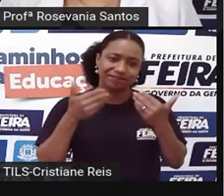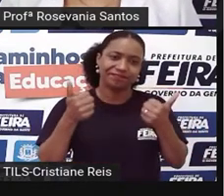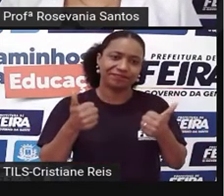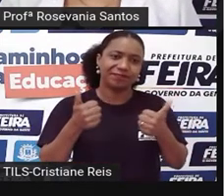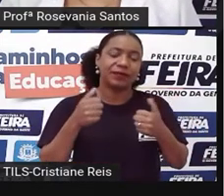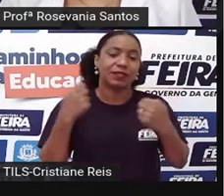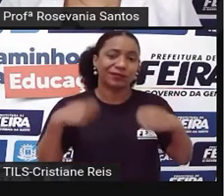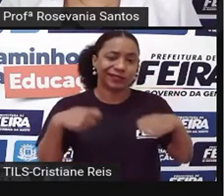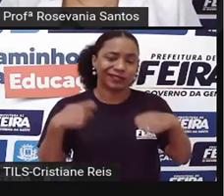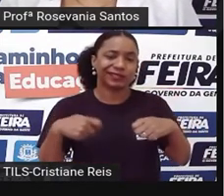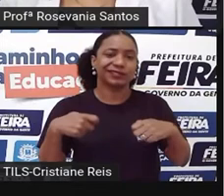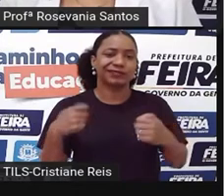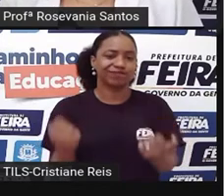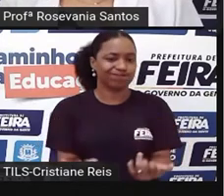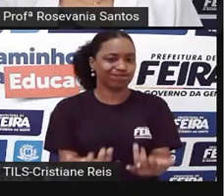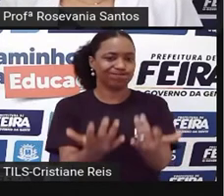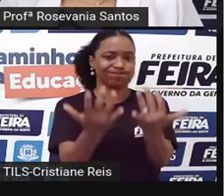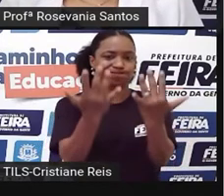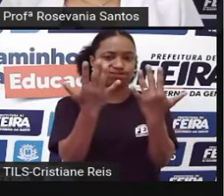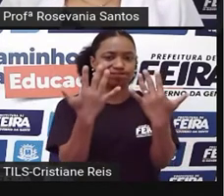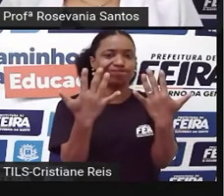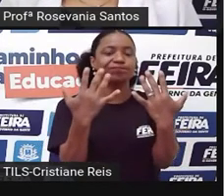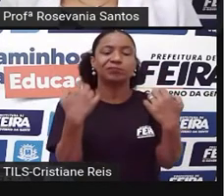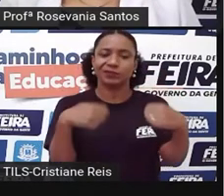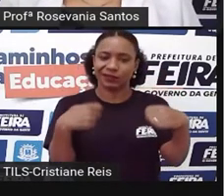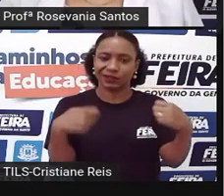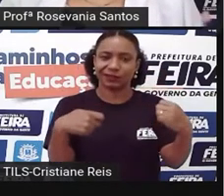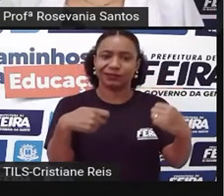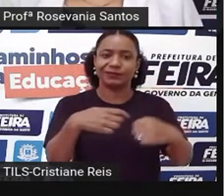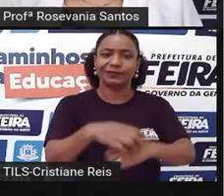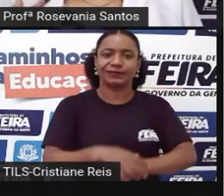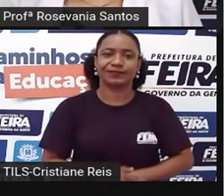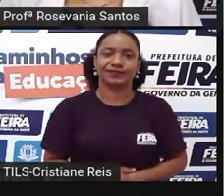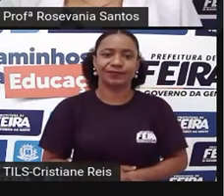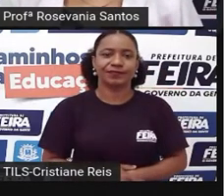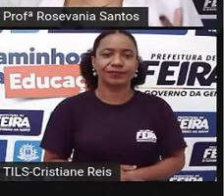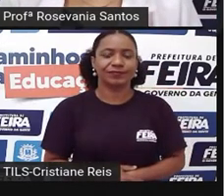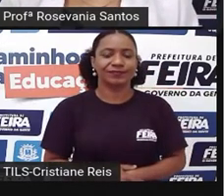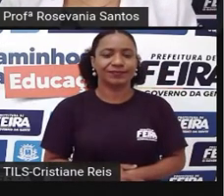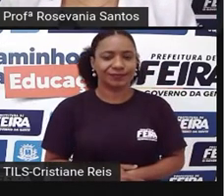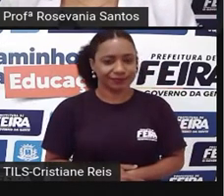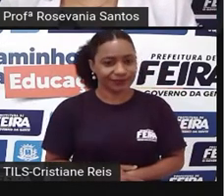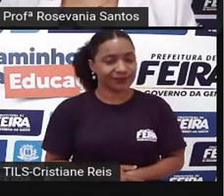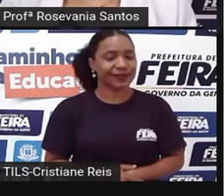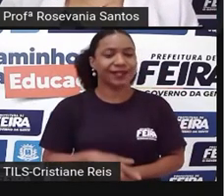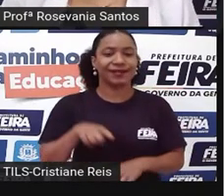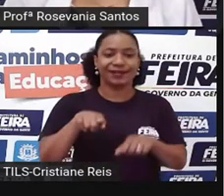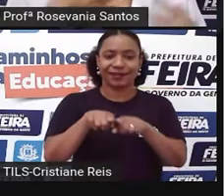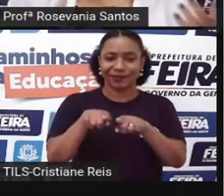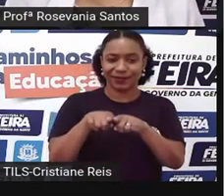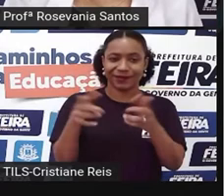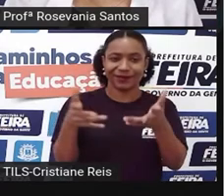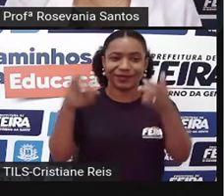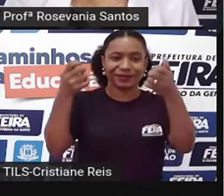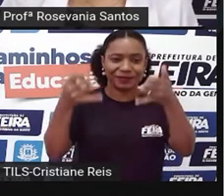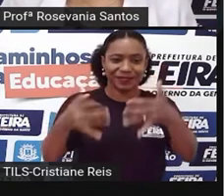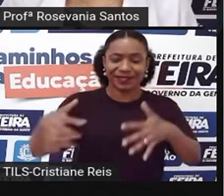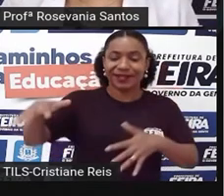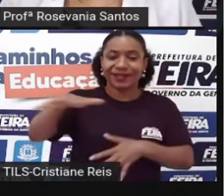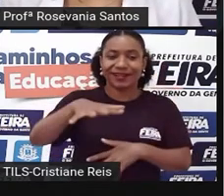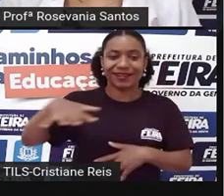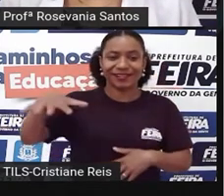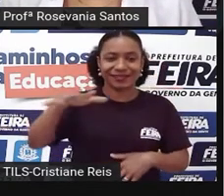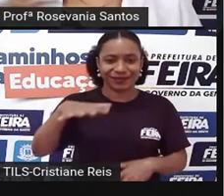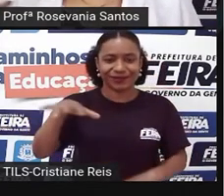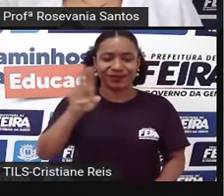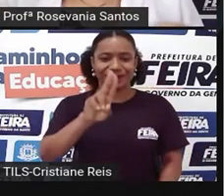acabar, precisa ser erradicado. Outra coisa, é falar um pouco, né, sobre a Zona Franca de Manaus, porque, normalmente, a gente, quando fala